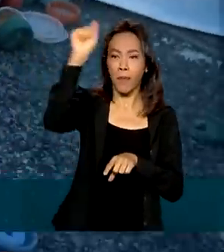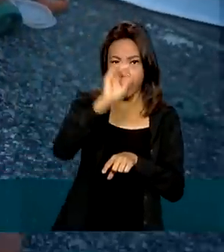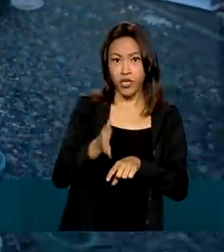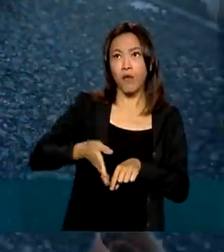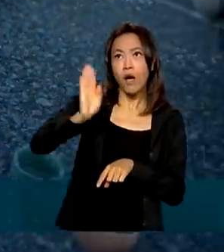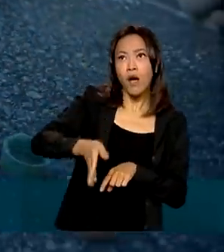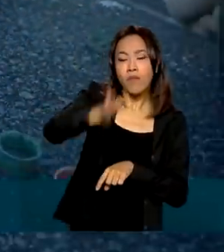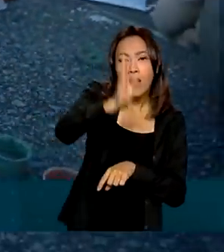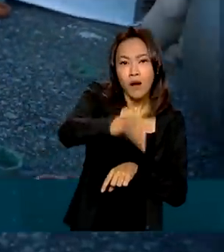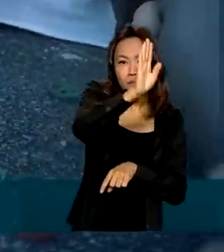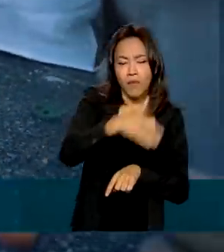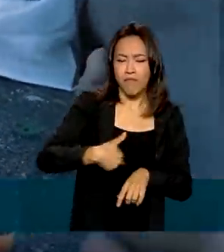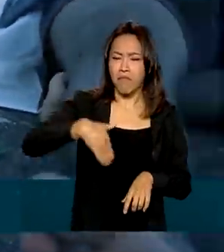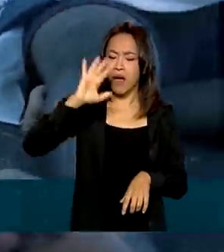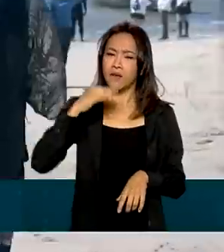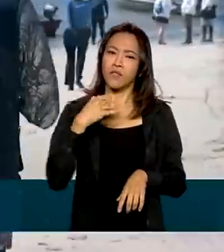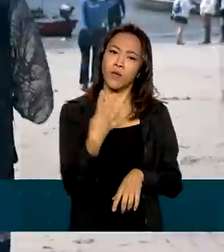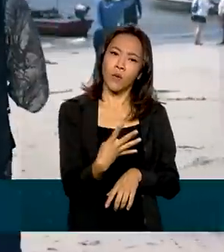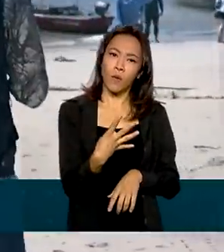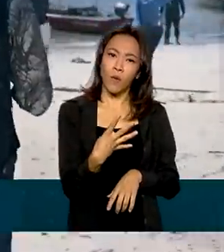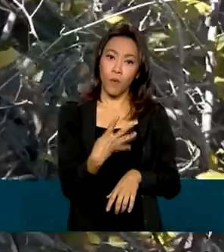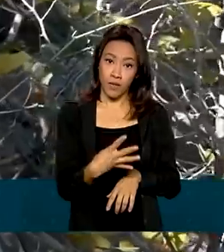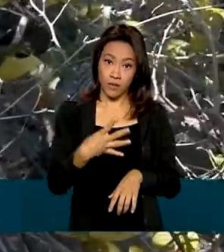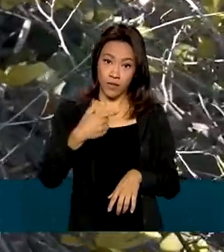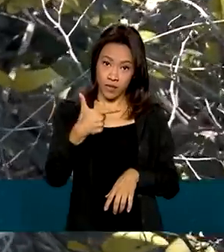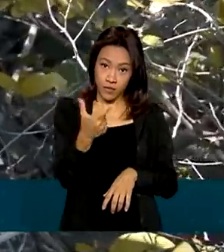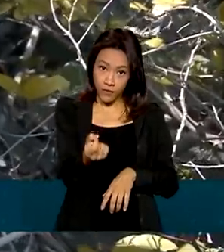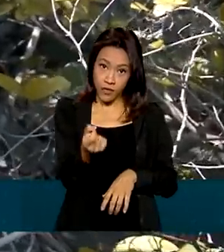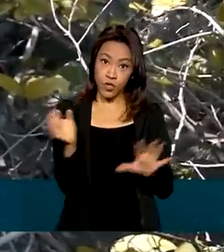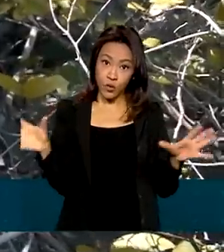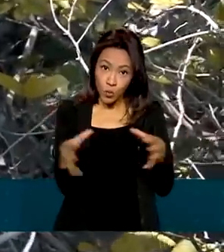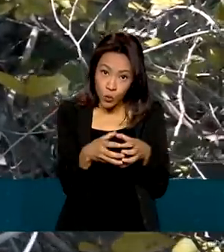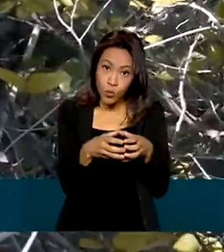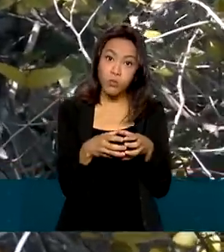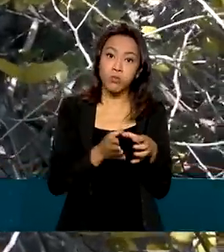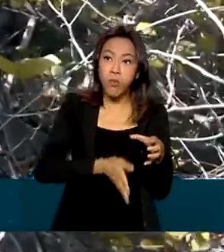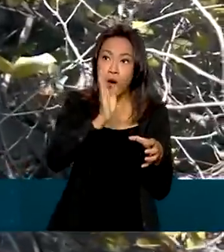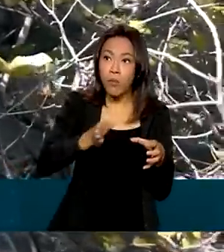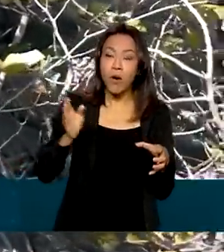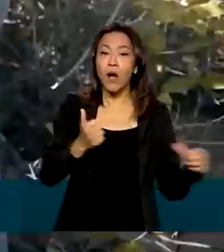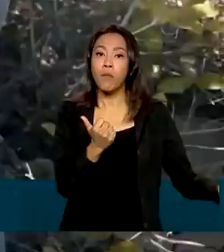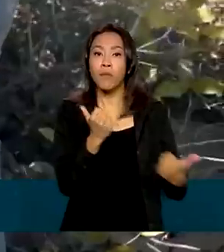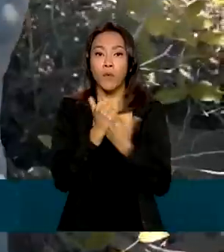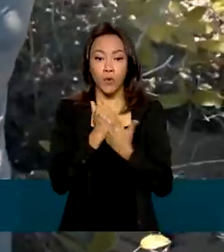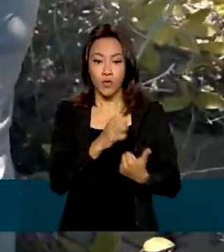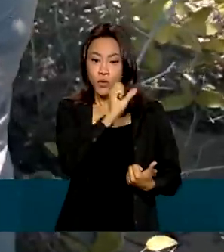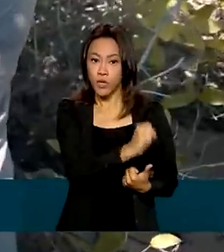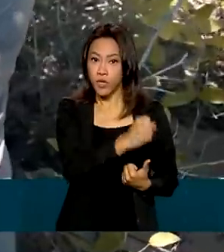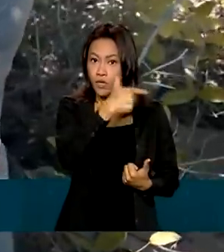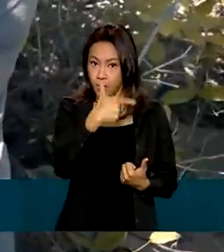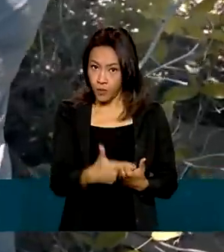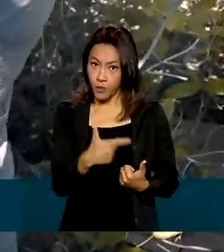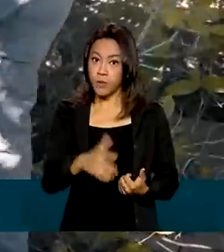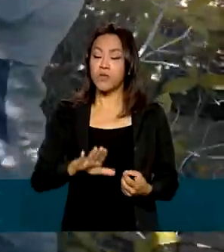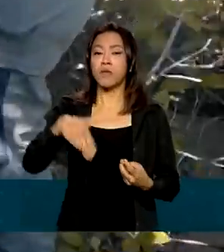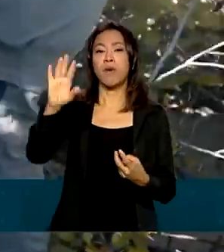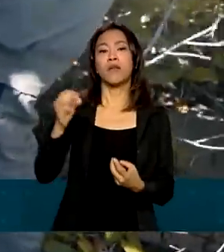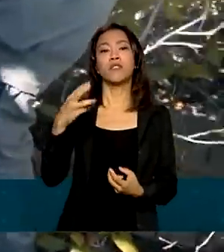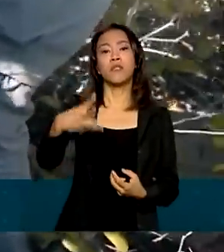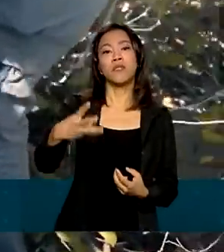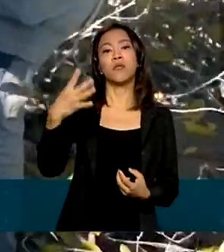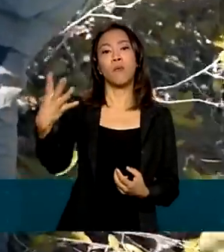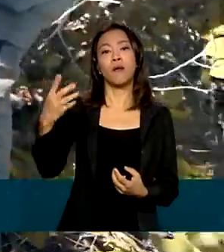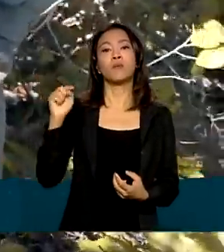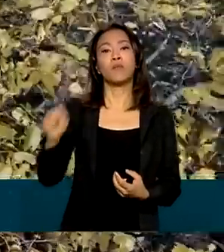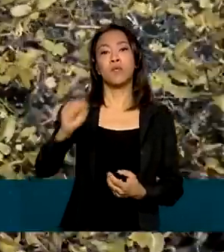realizados mais de 420 mutirões, com o apoio de 82 instituições e mais de 34 mil voluntários.